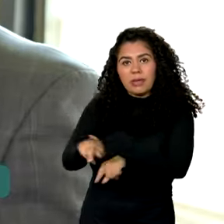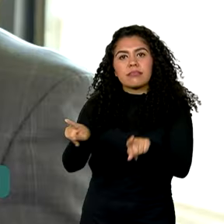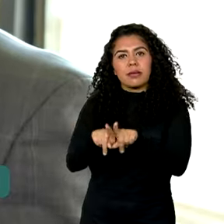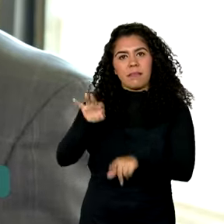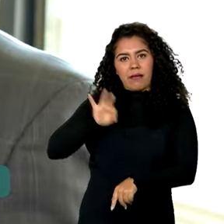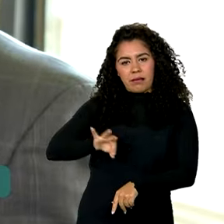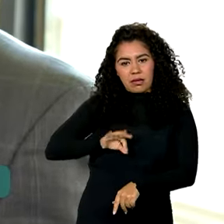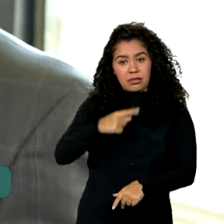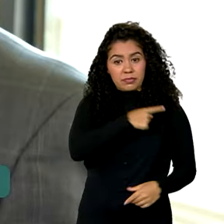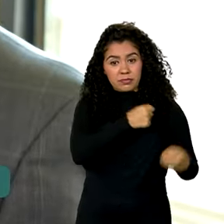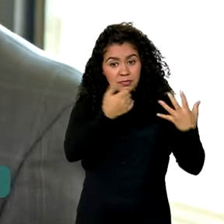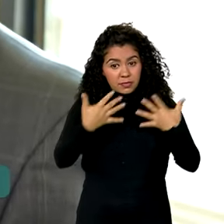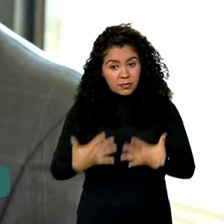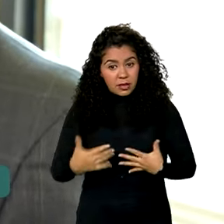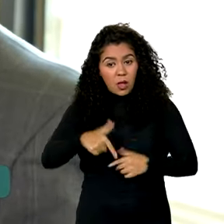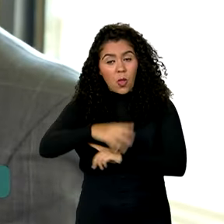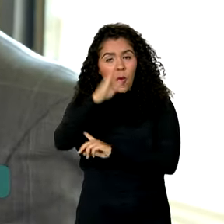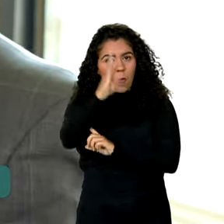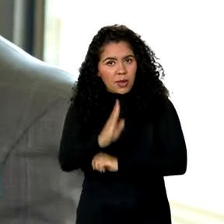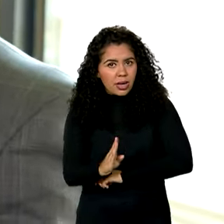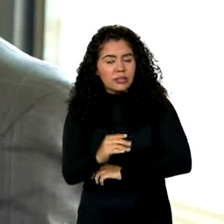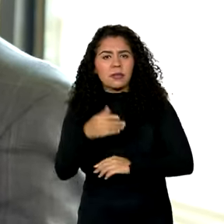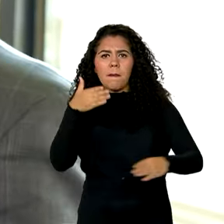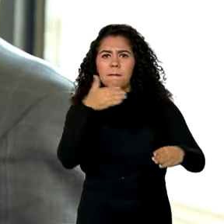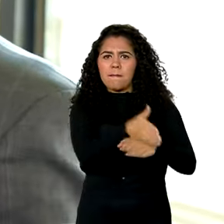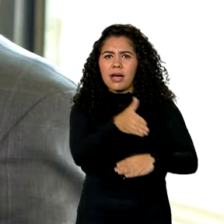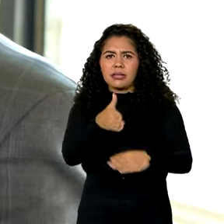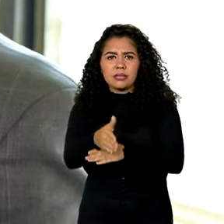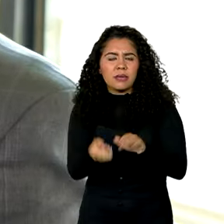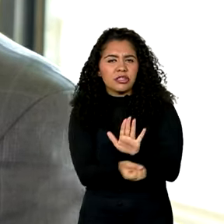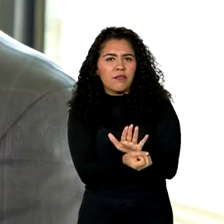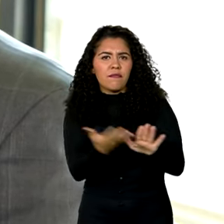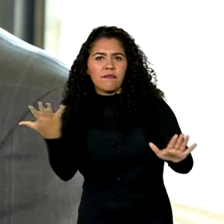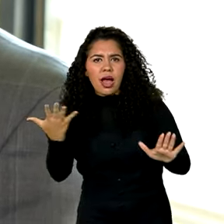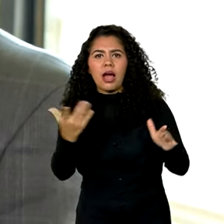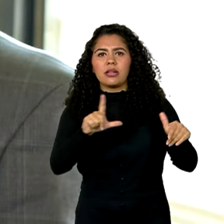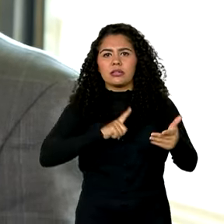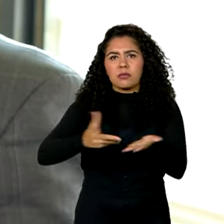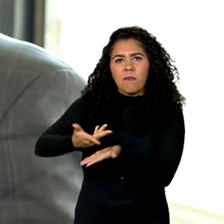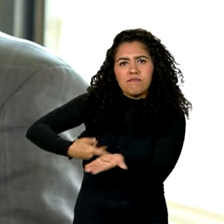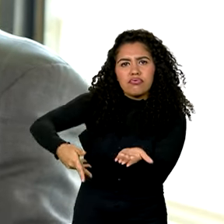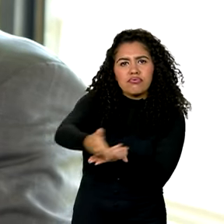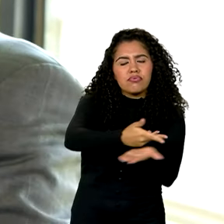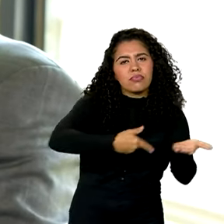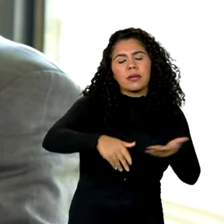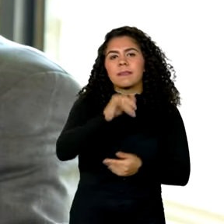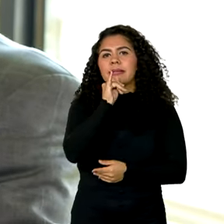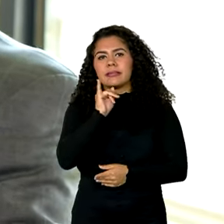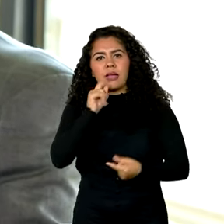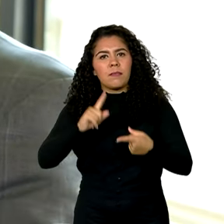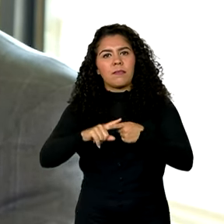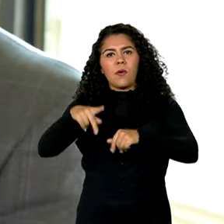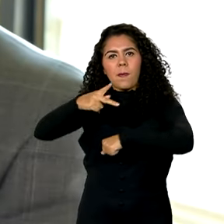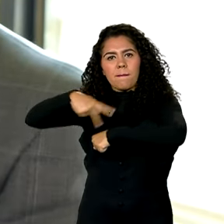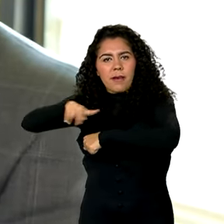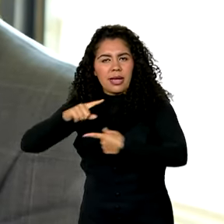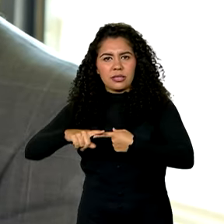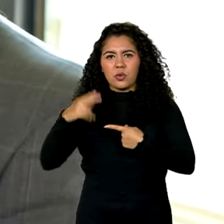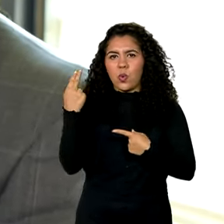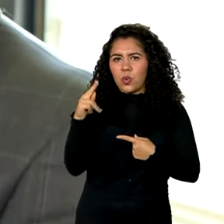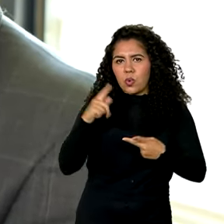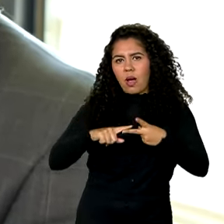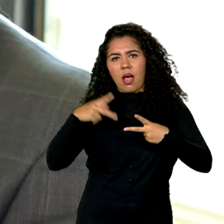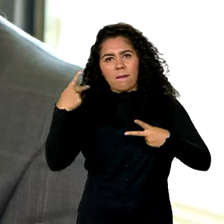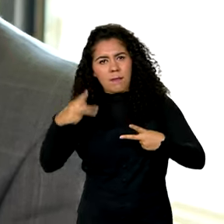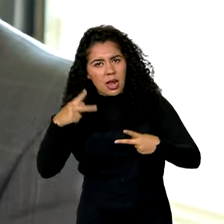O Brasil participa de várias cooperações, tratados de cooperações, seja com o Uruguai, o Paraguai, seja